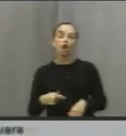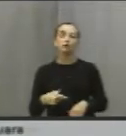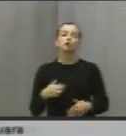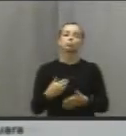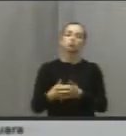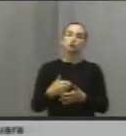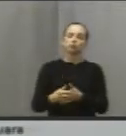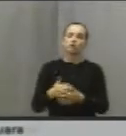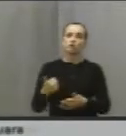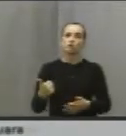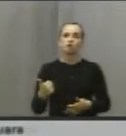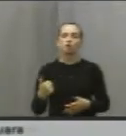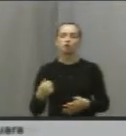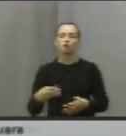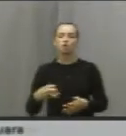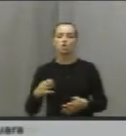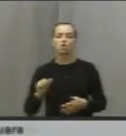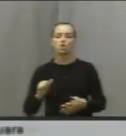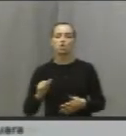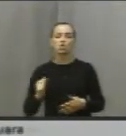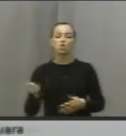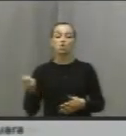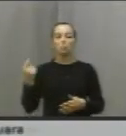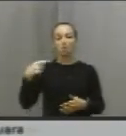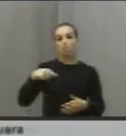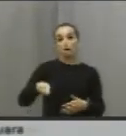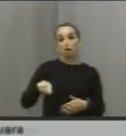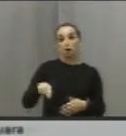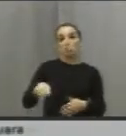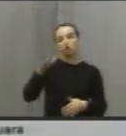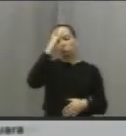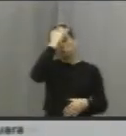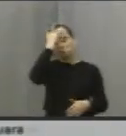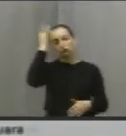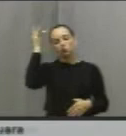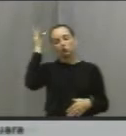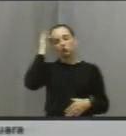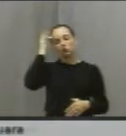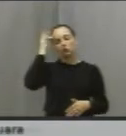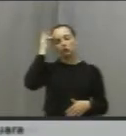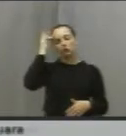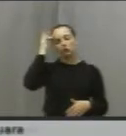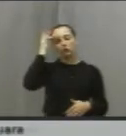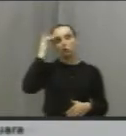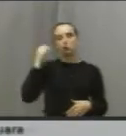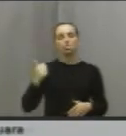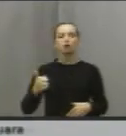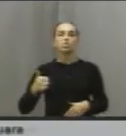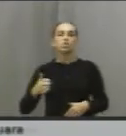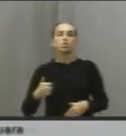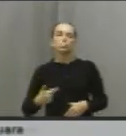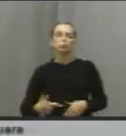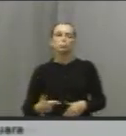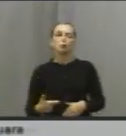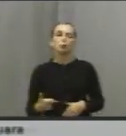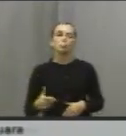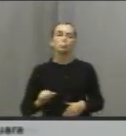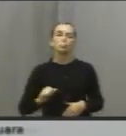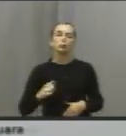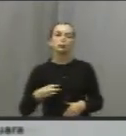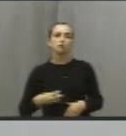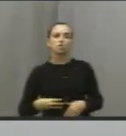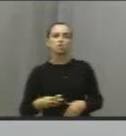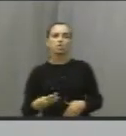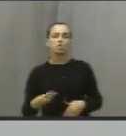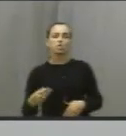649 mil habitantes, teria um peso de 2,93 vezes mais que Araraquara de